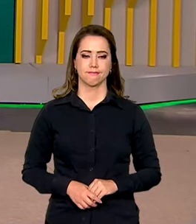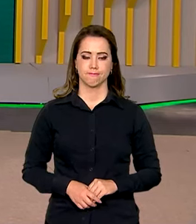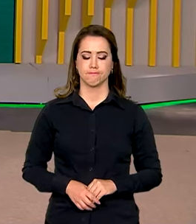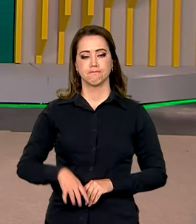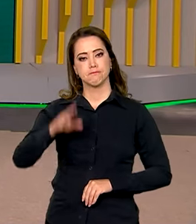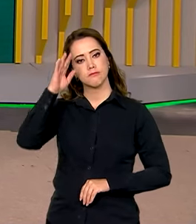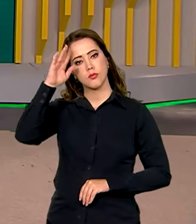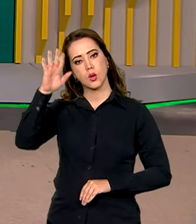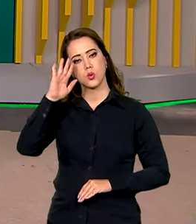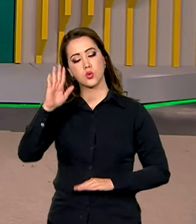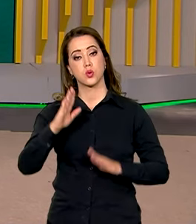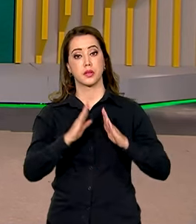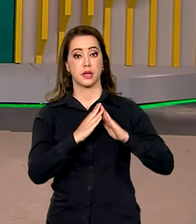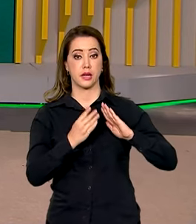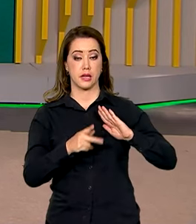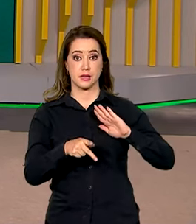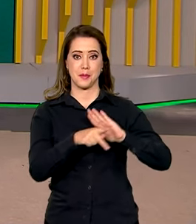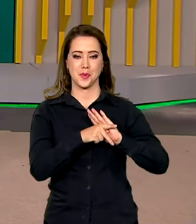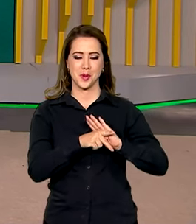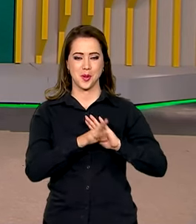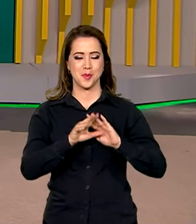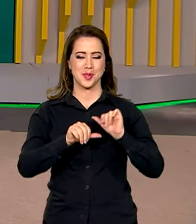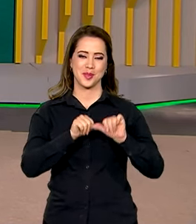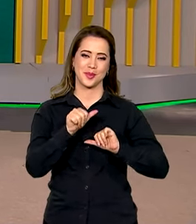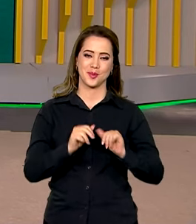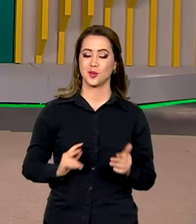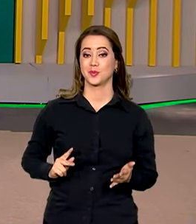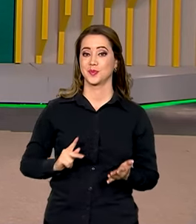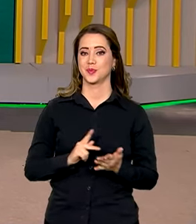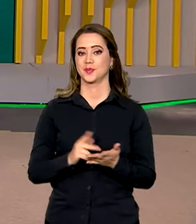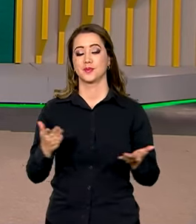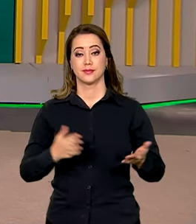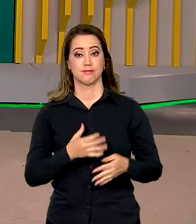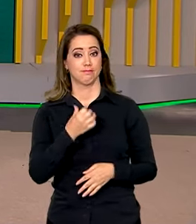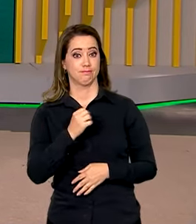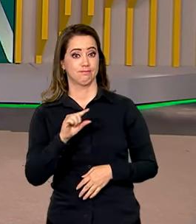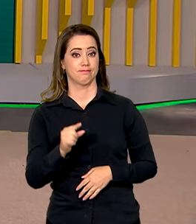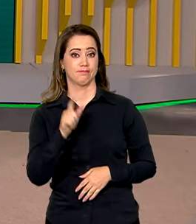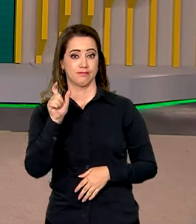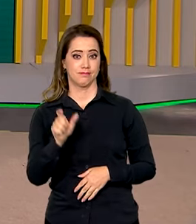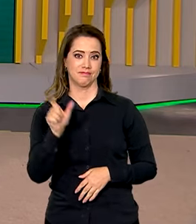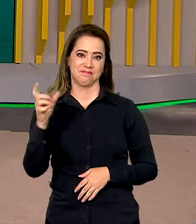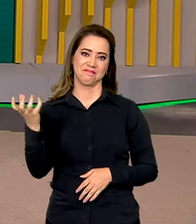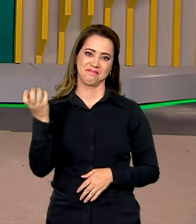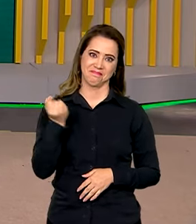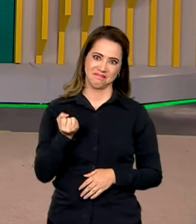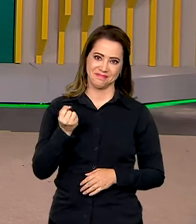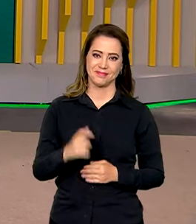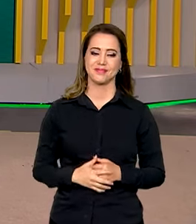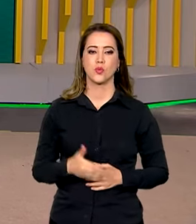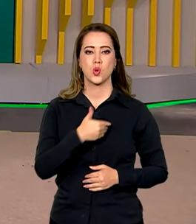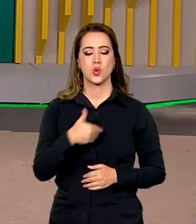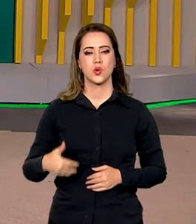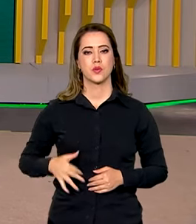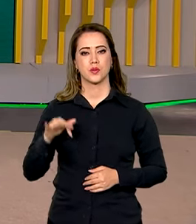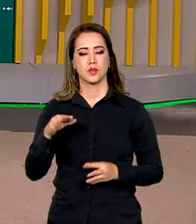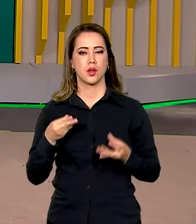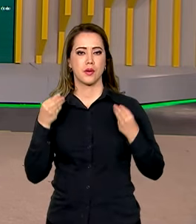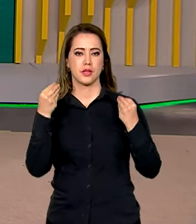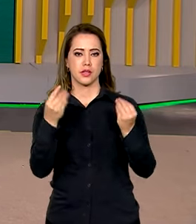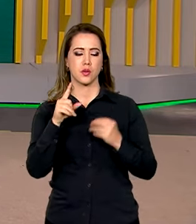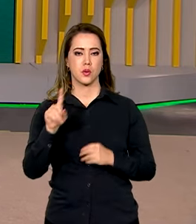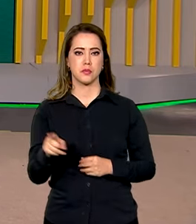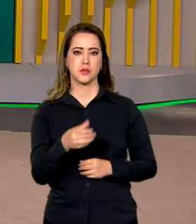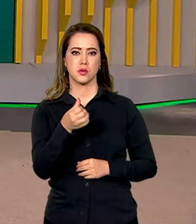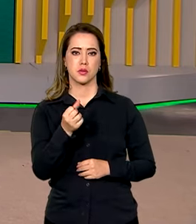O sonho da casa própria se tornou realidade hoje para cerca de 6 mil pessoas. O governo federal fez a entrega de 1